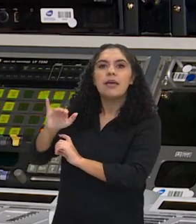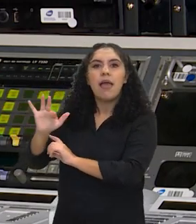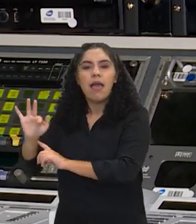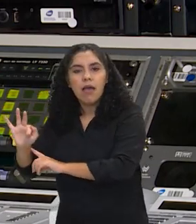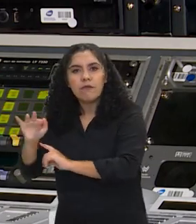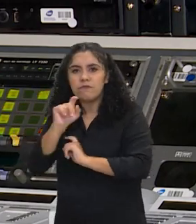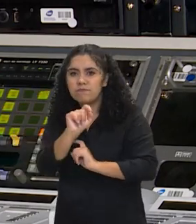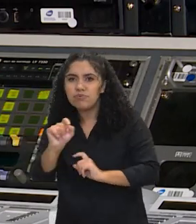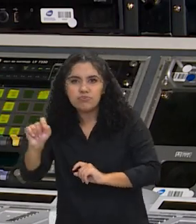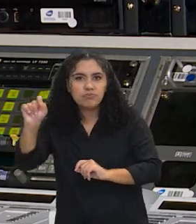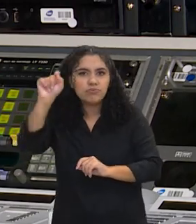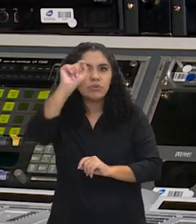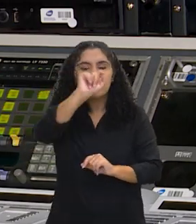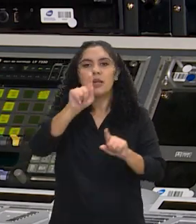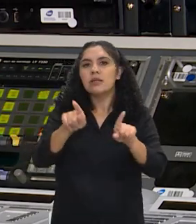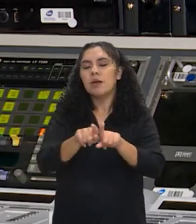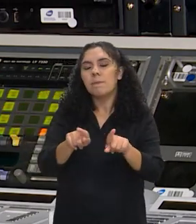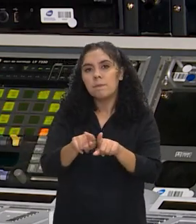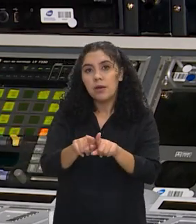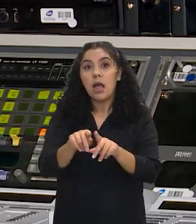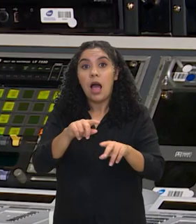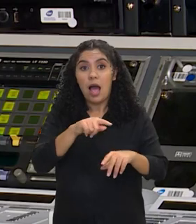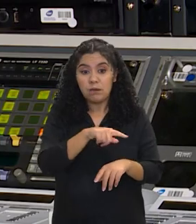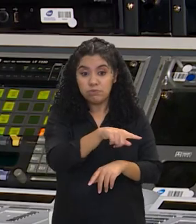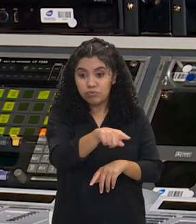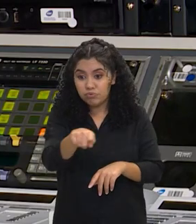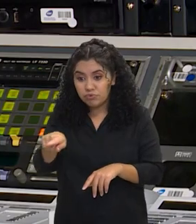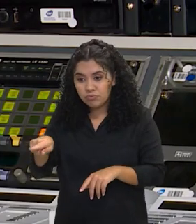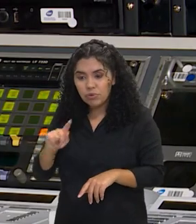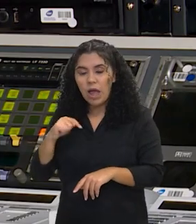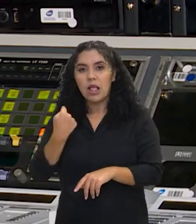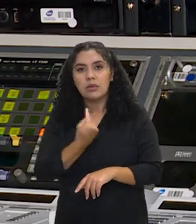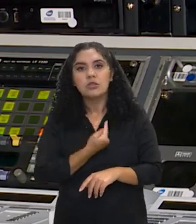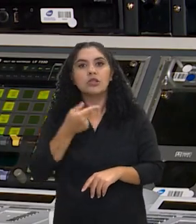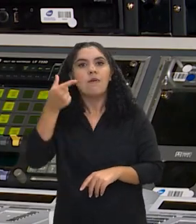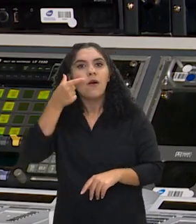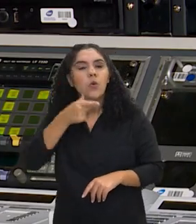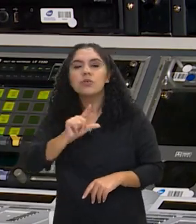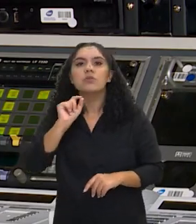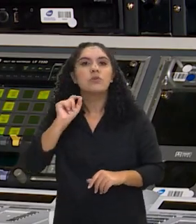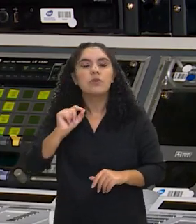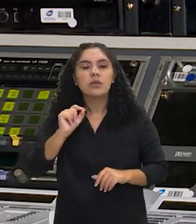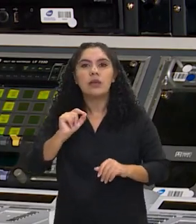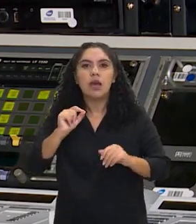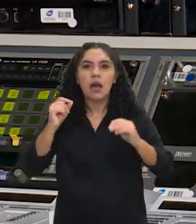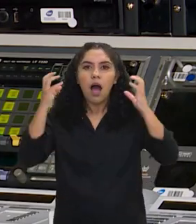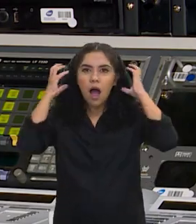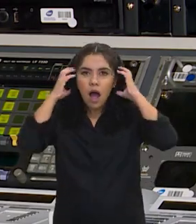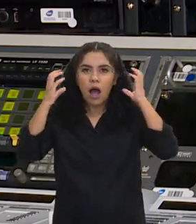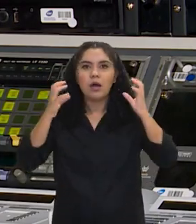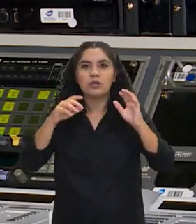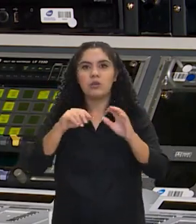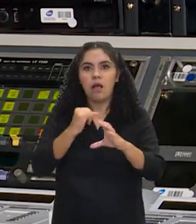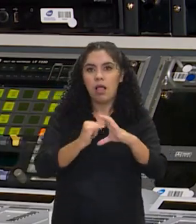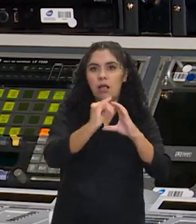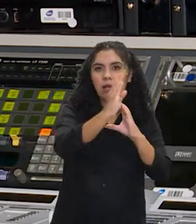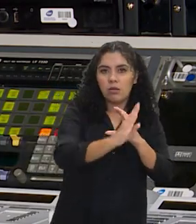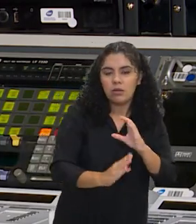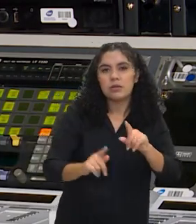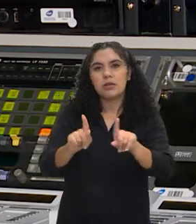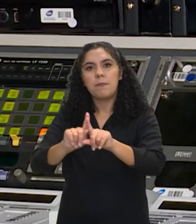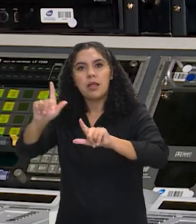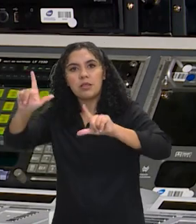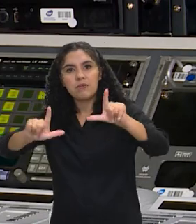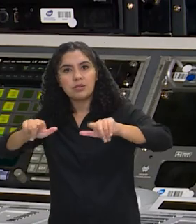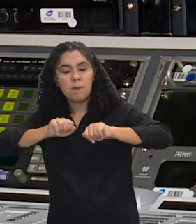com universidades estaduais e municipais, e, a partir disso, nós vamos ter condição de triplicar a rede de rádios da IBC e de duplicar